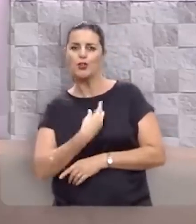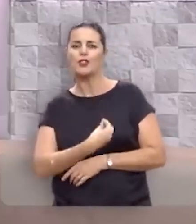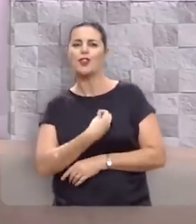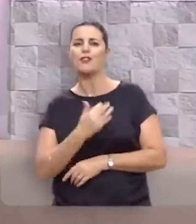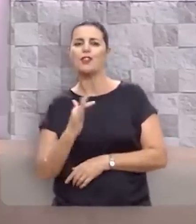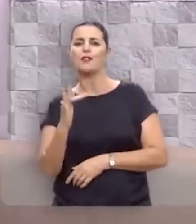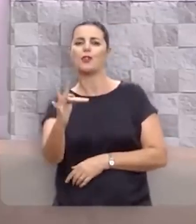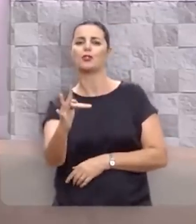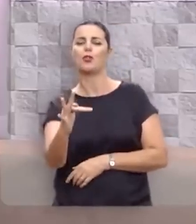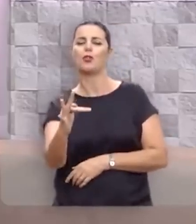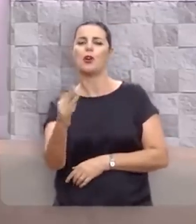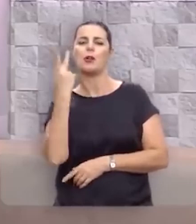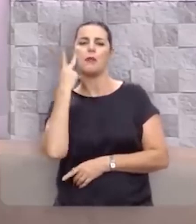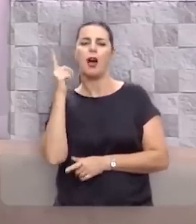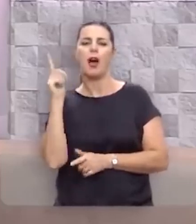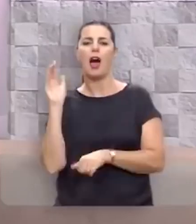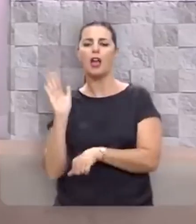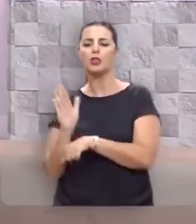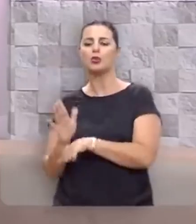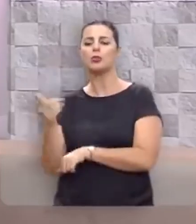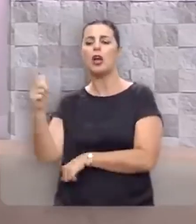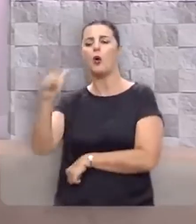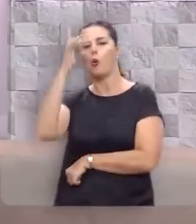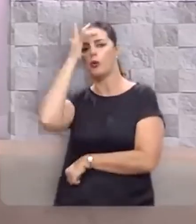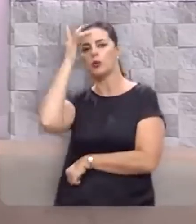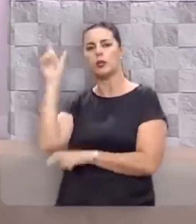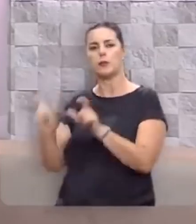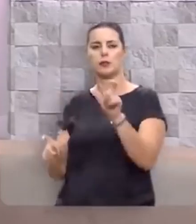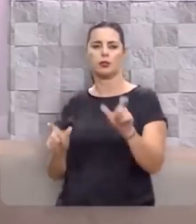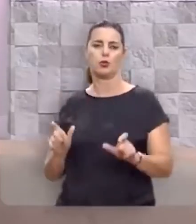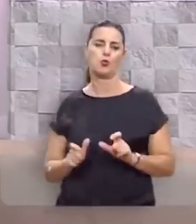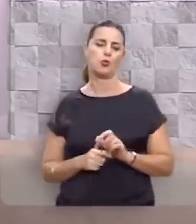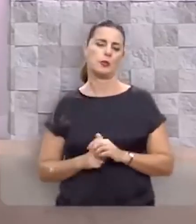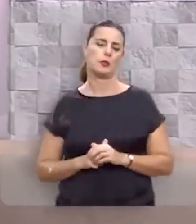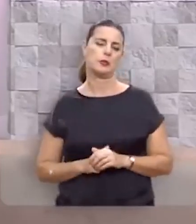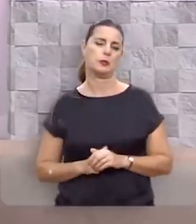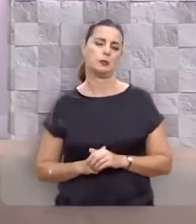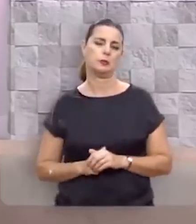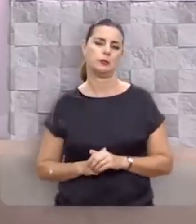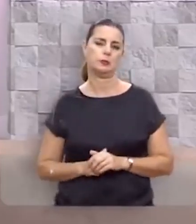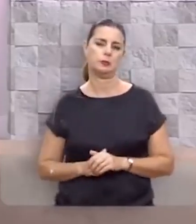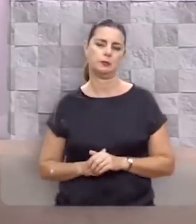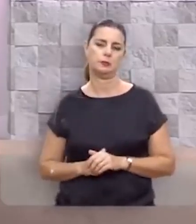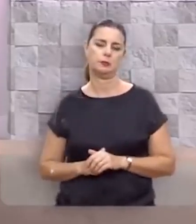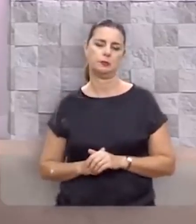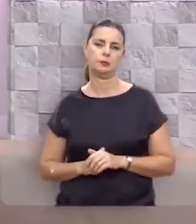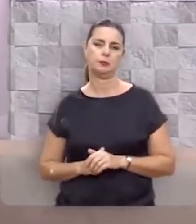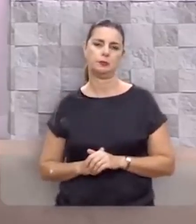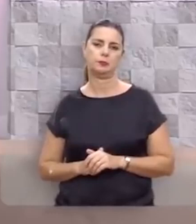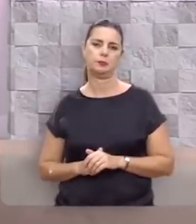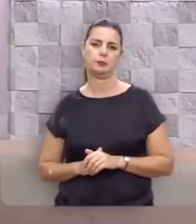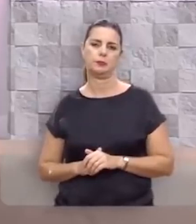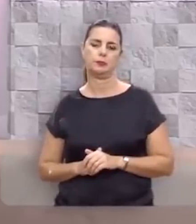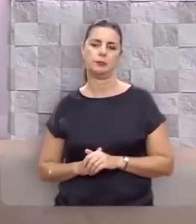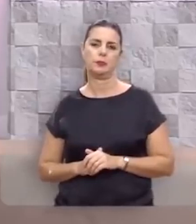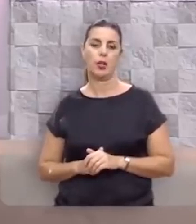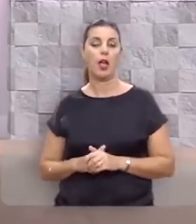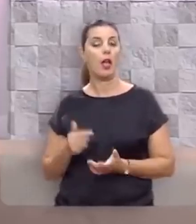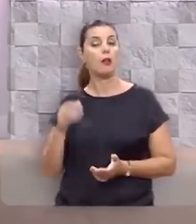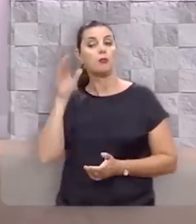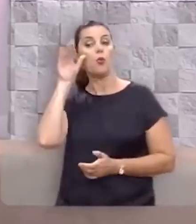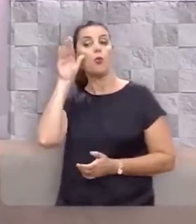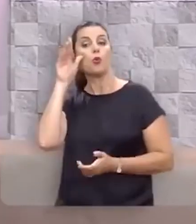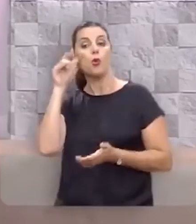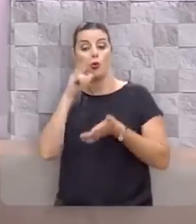na frente para sermos instrumentos da sua bênção na vida de outras pessoas. É